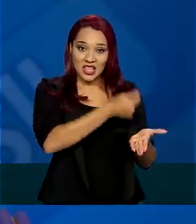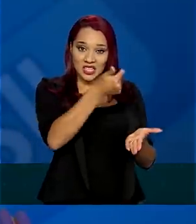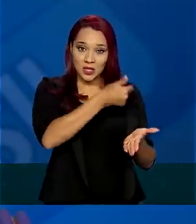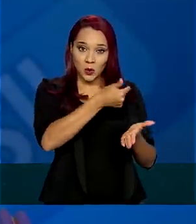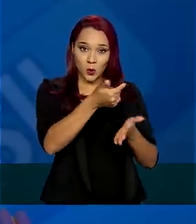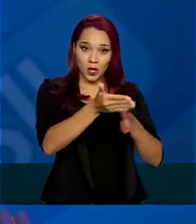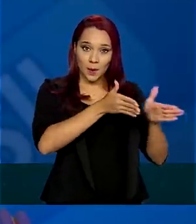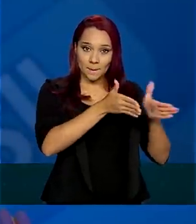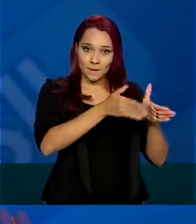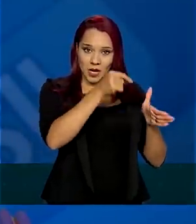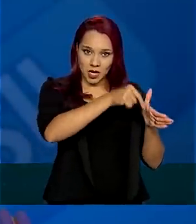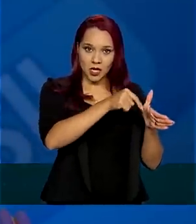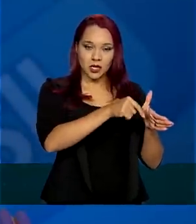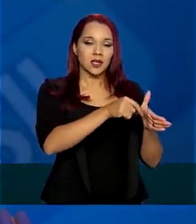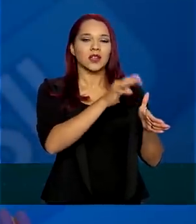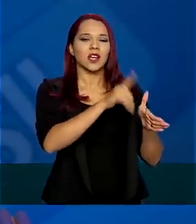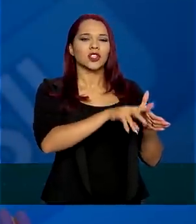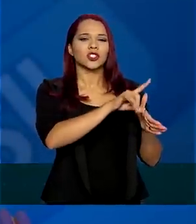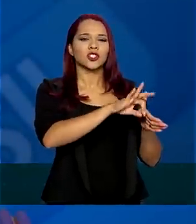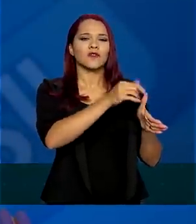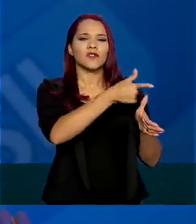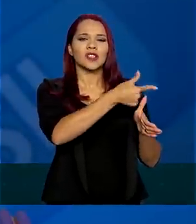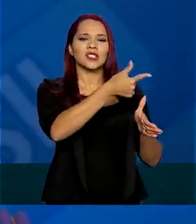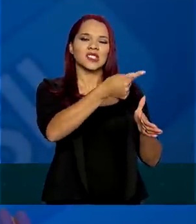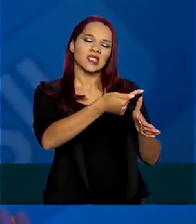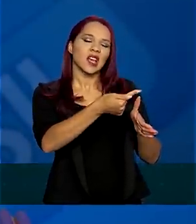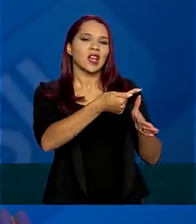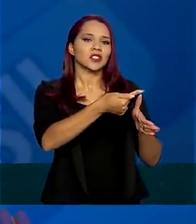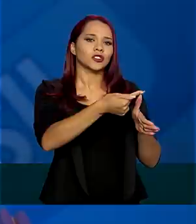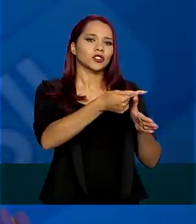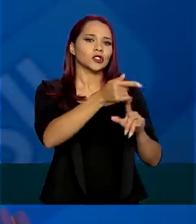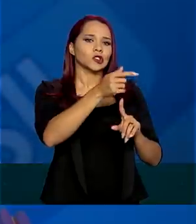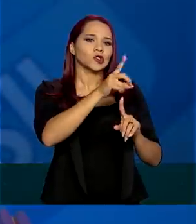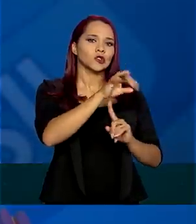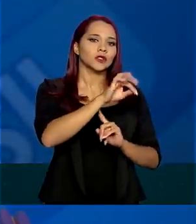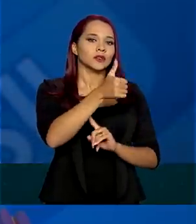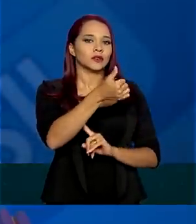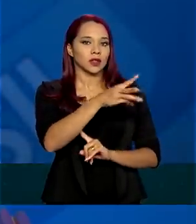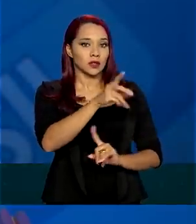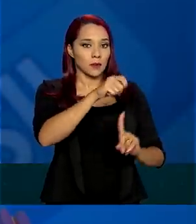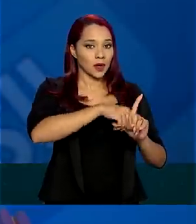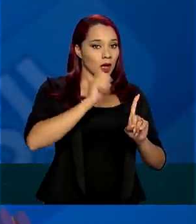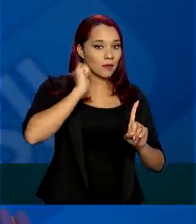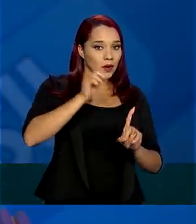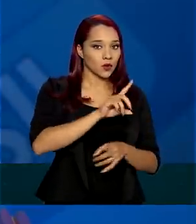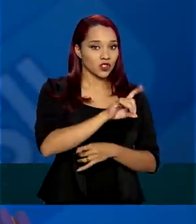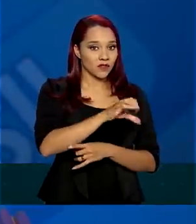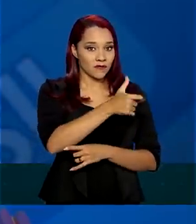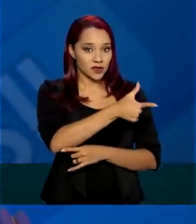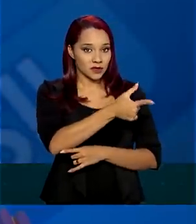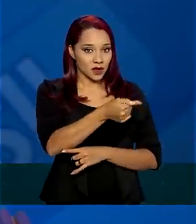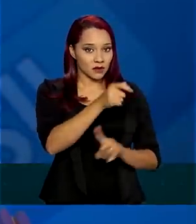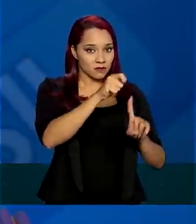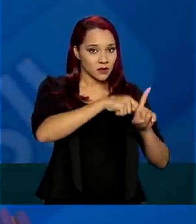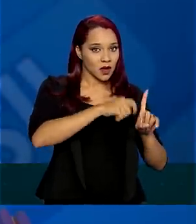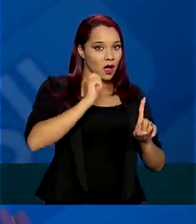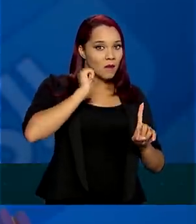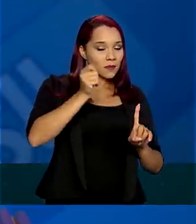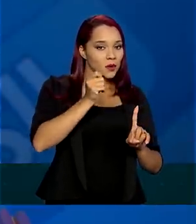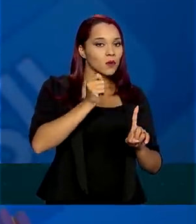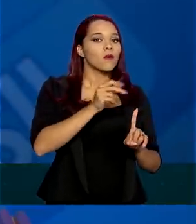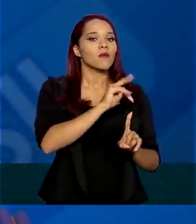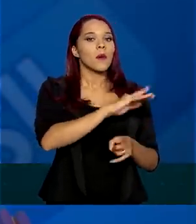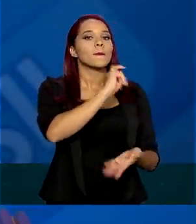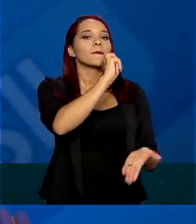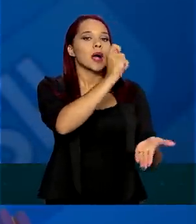parcela entre os dias 27 e 30 de abril. No dia 27 de abril, nós vamos